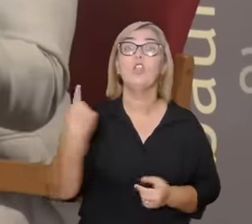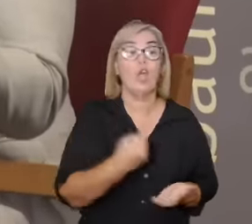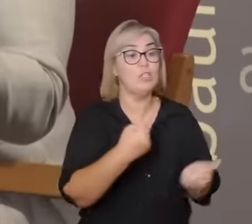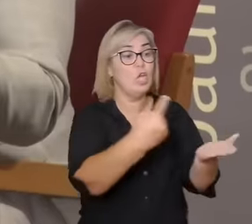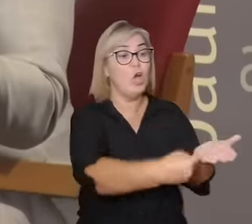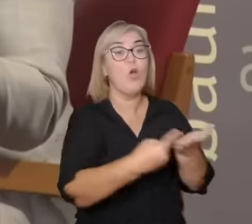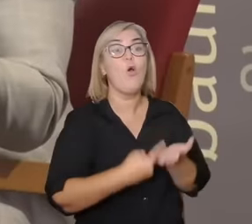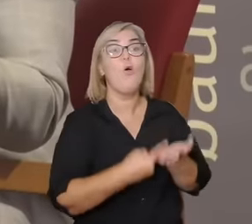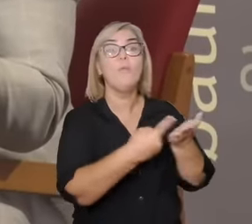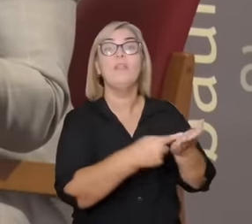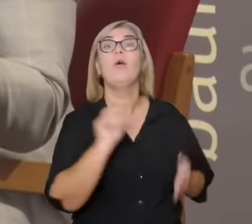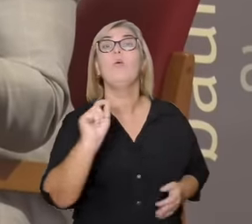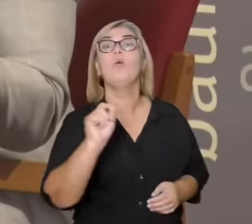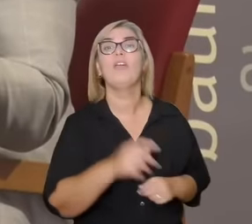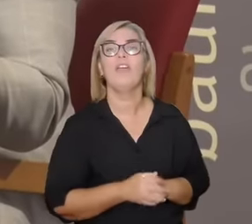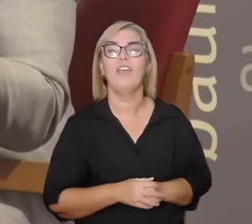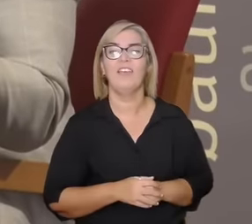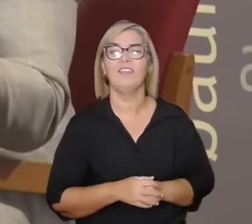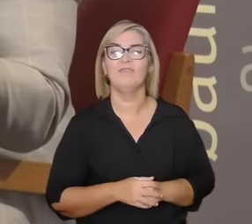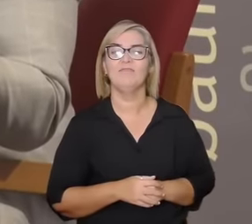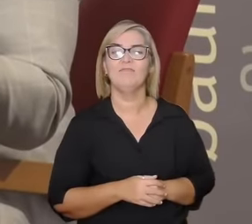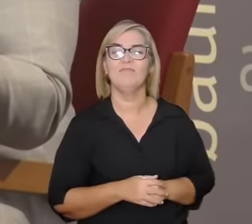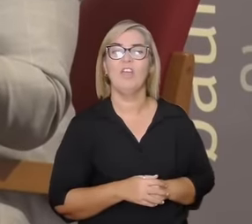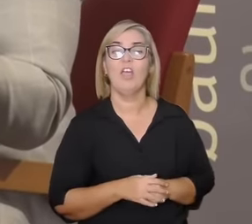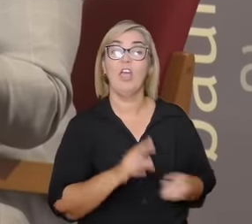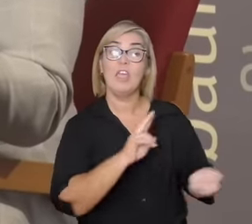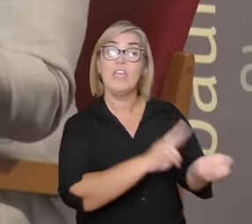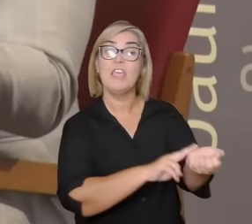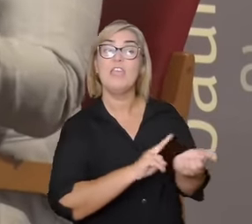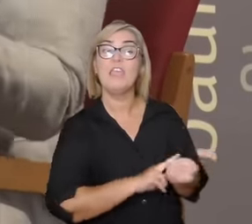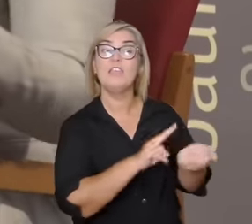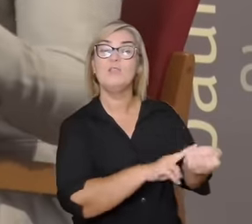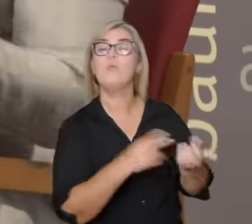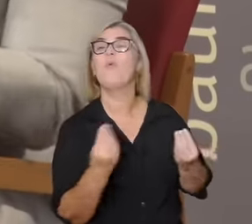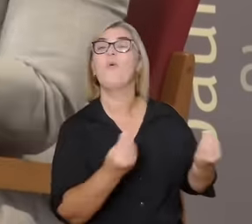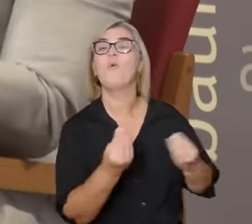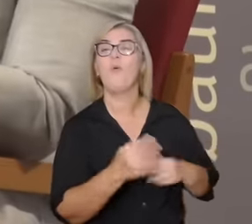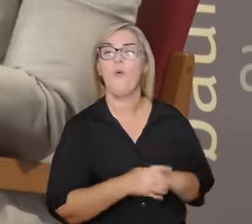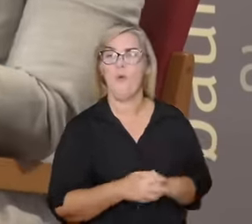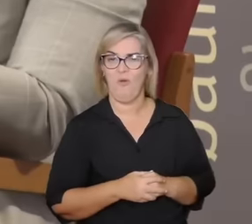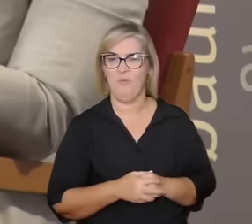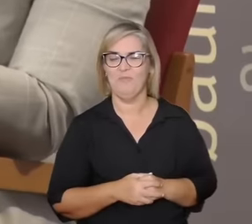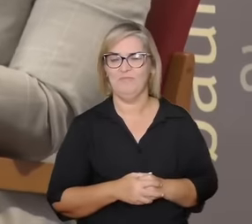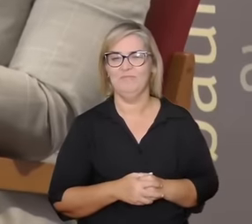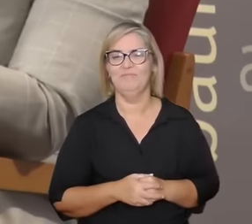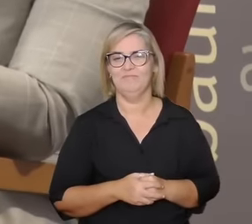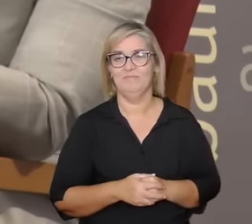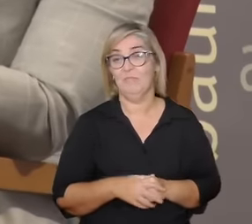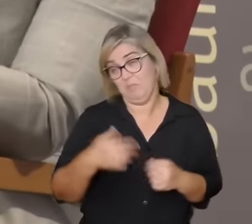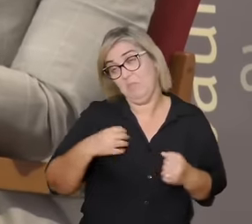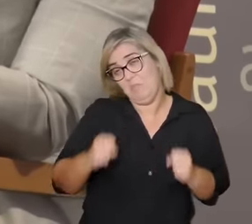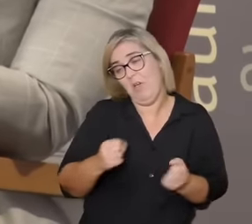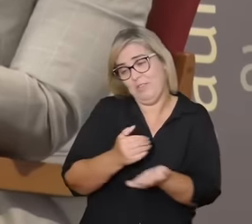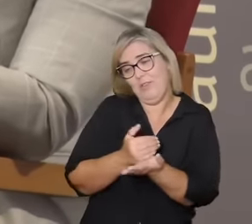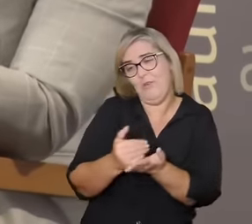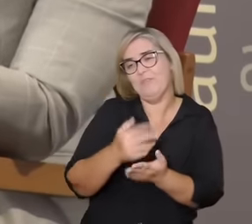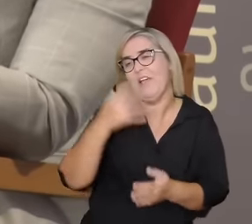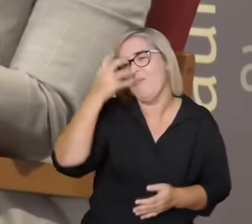dança essa relação então a gente pode ser viciado em paixão então belíssimas